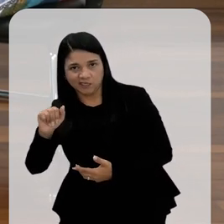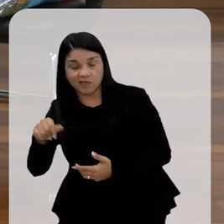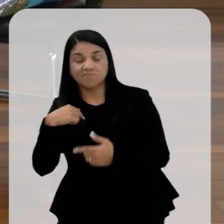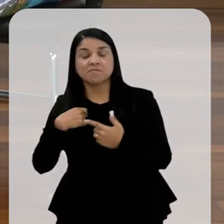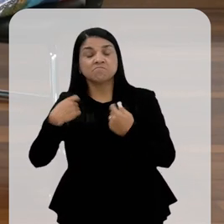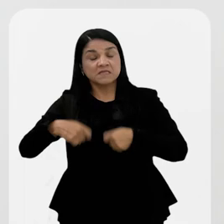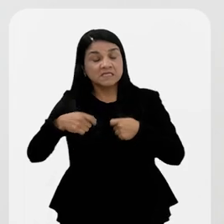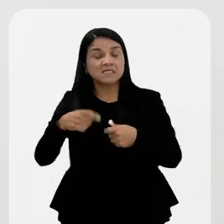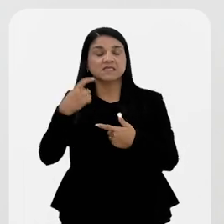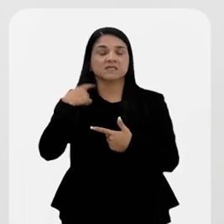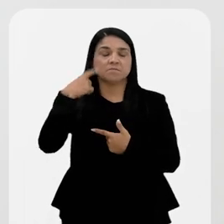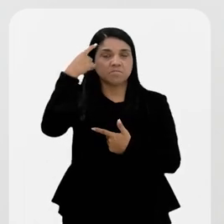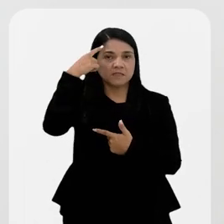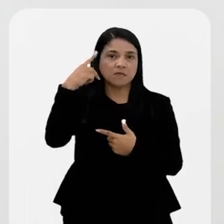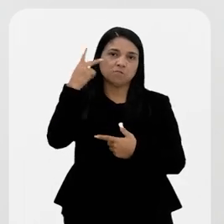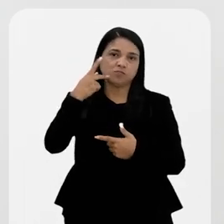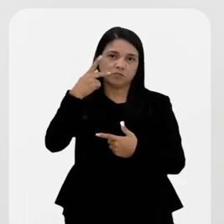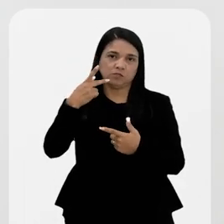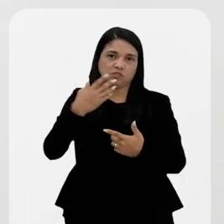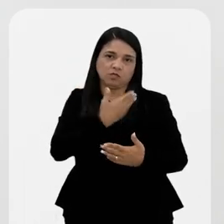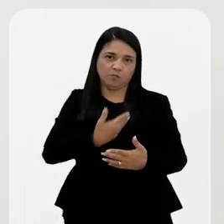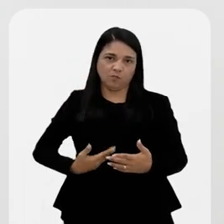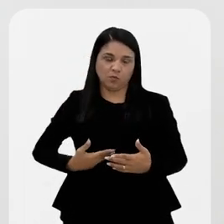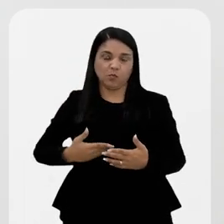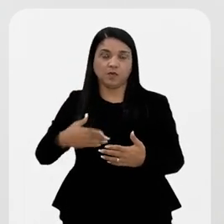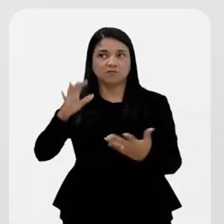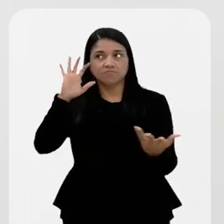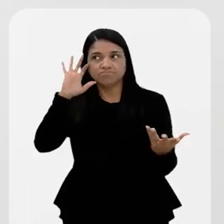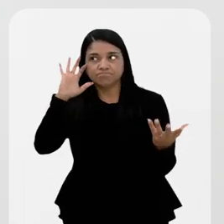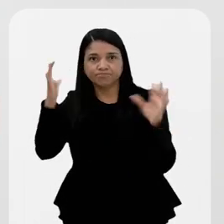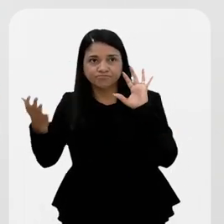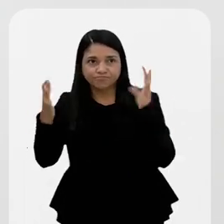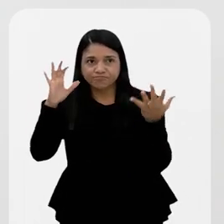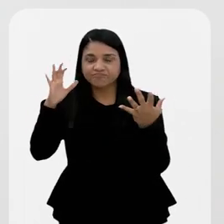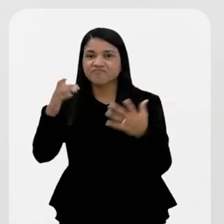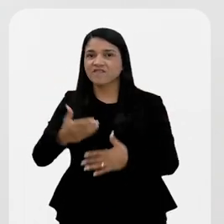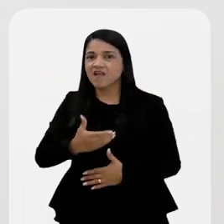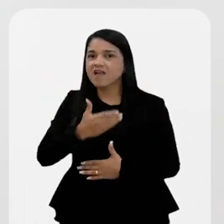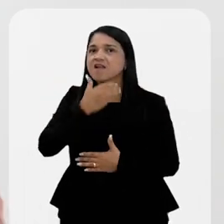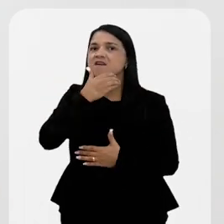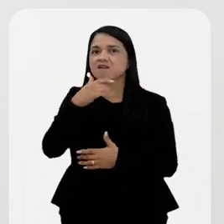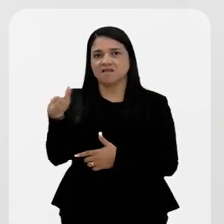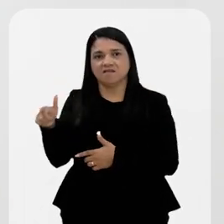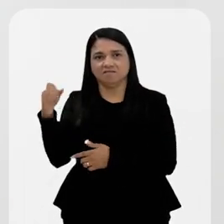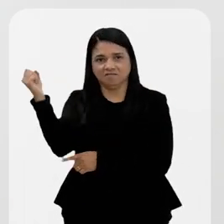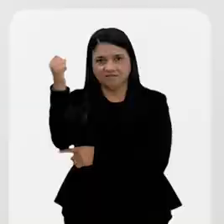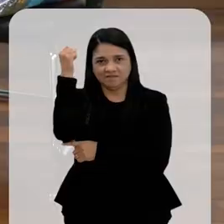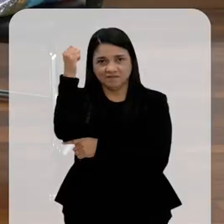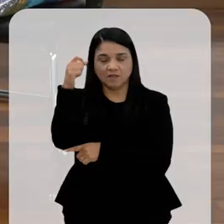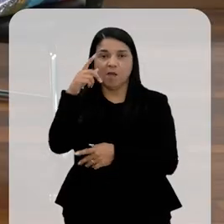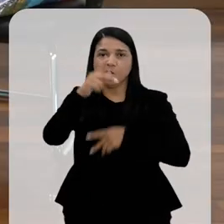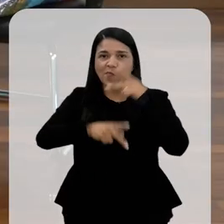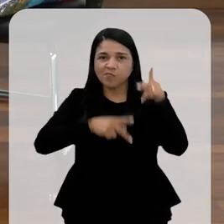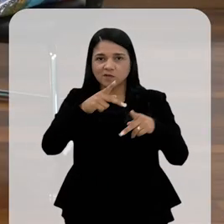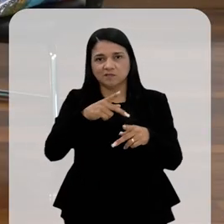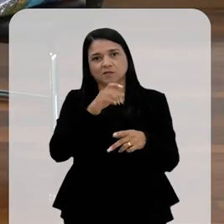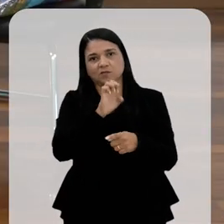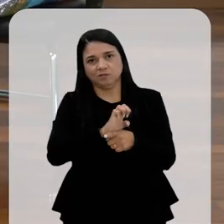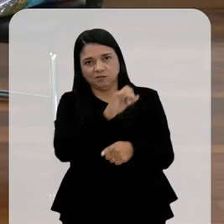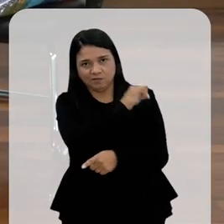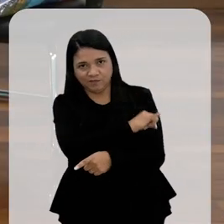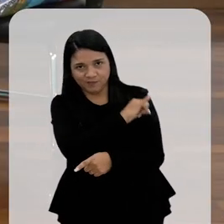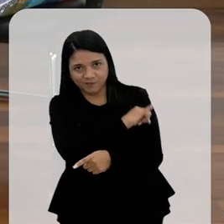públicas também a partir das emergências climáticas, que vem agravando a situação da população no Rio de Janeiro.